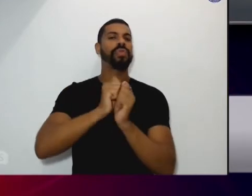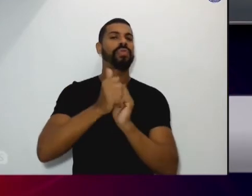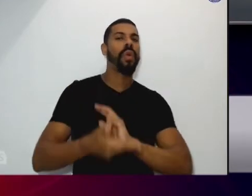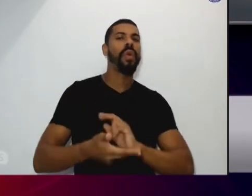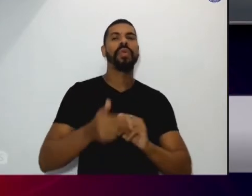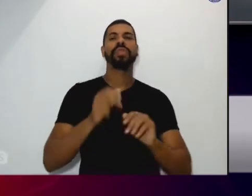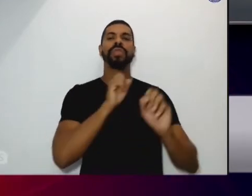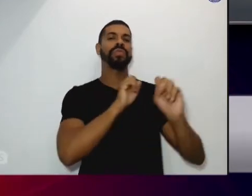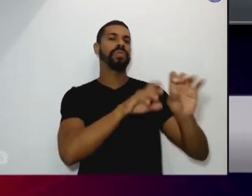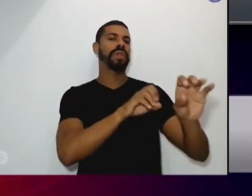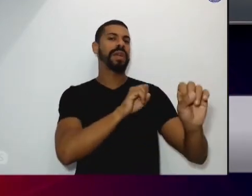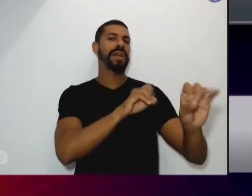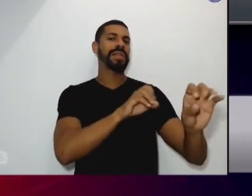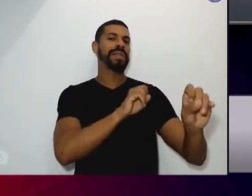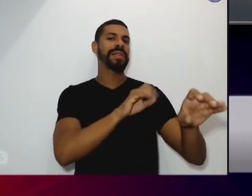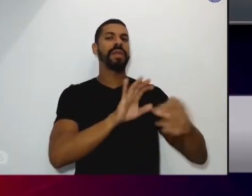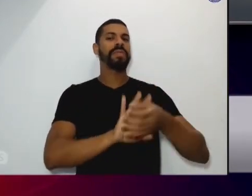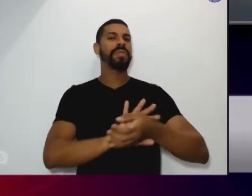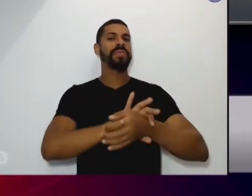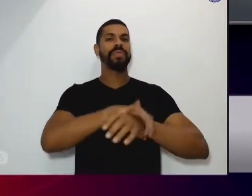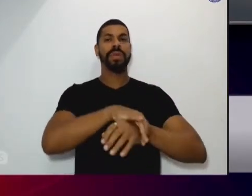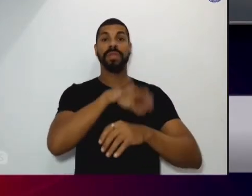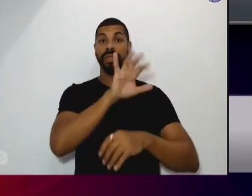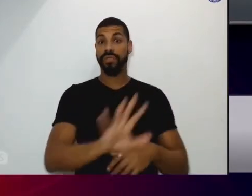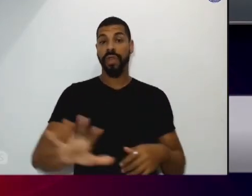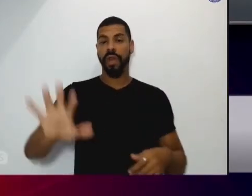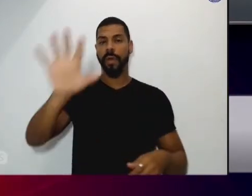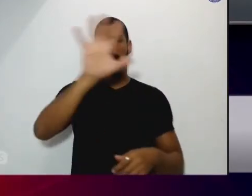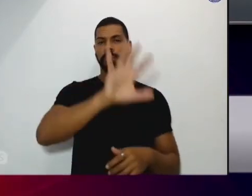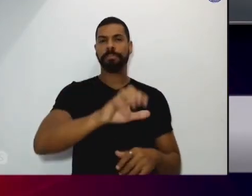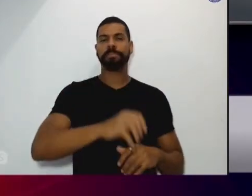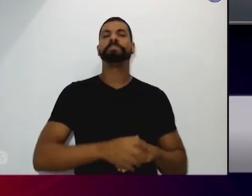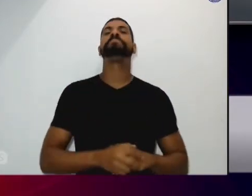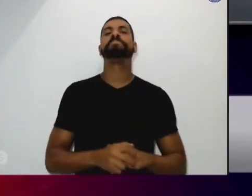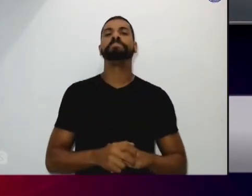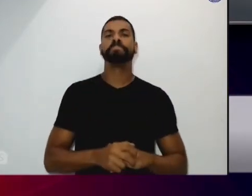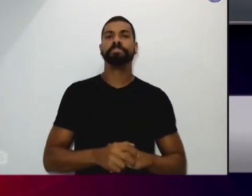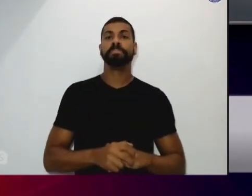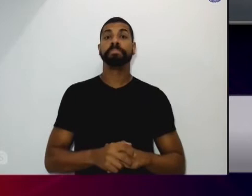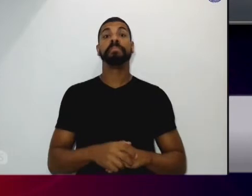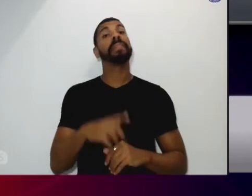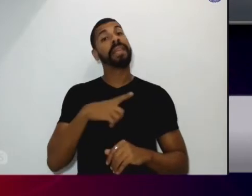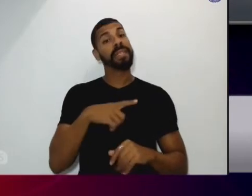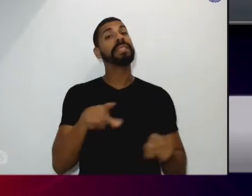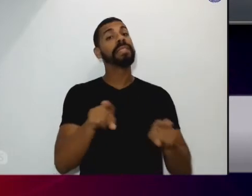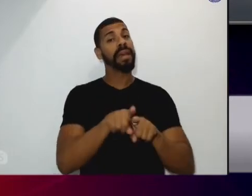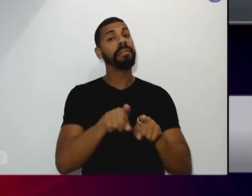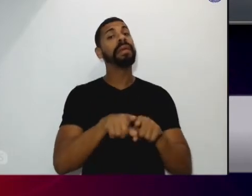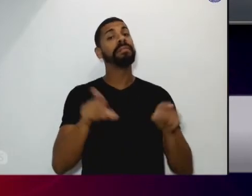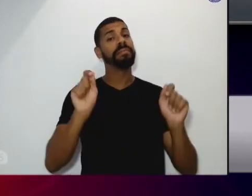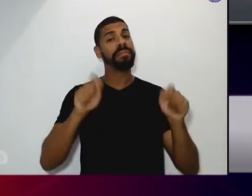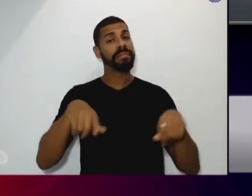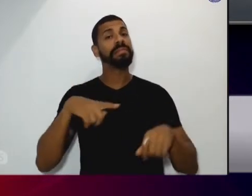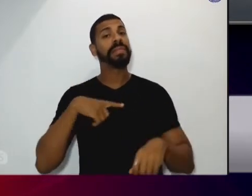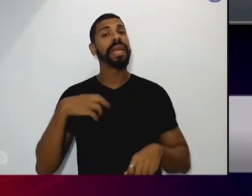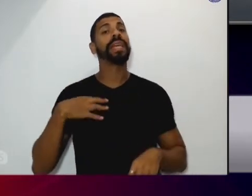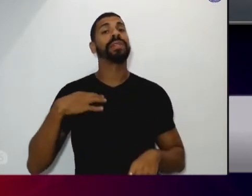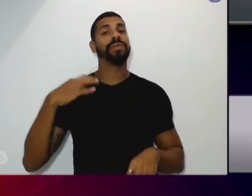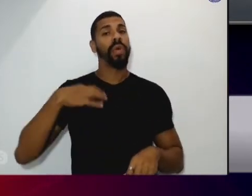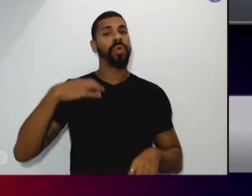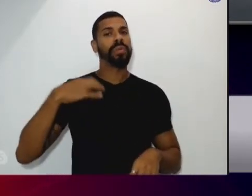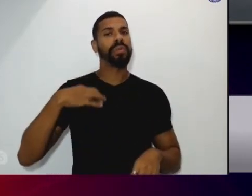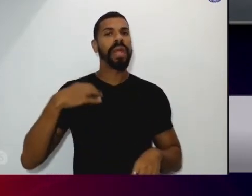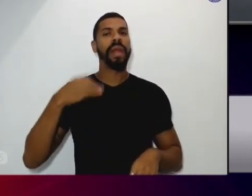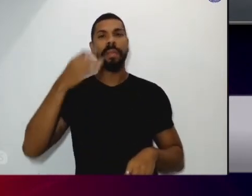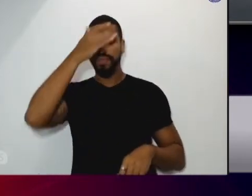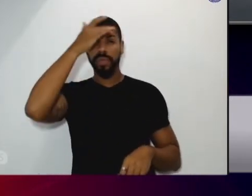segurança em geral tá e que também tem os voluntários que são pessoas da cidade que